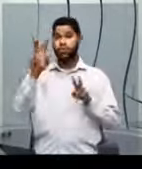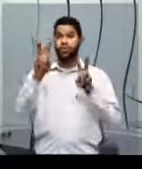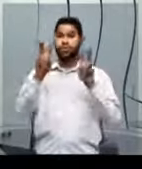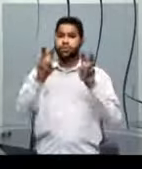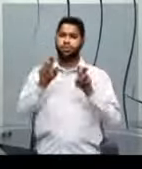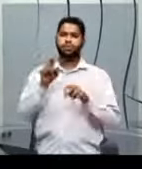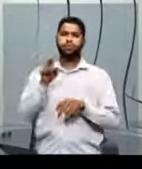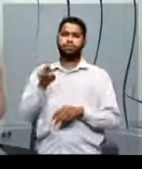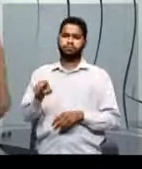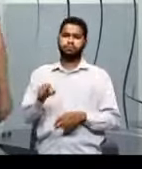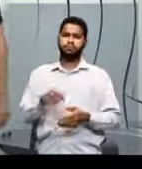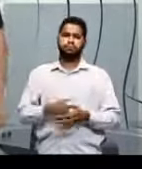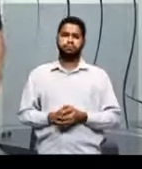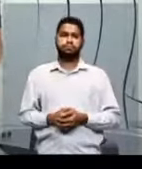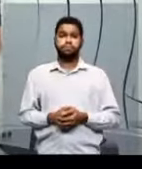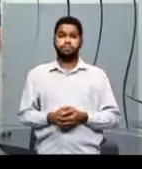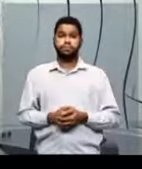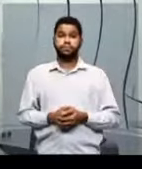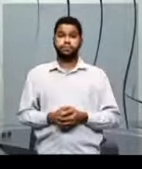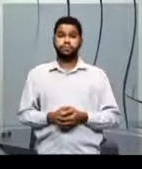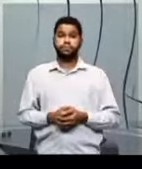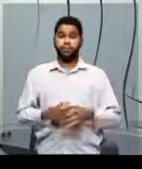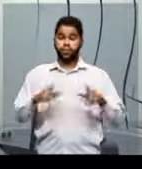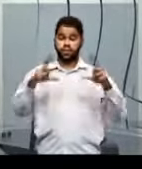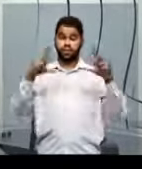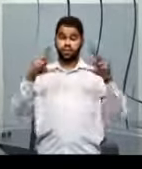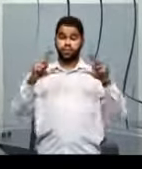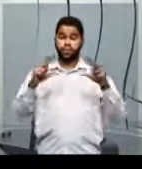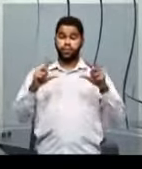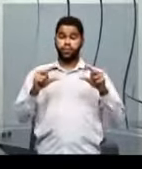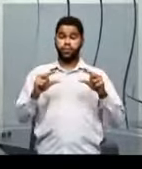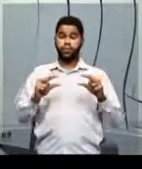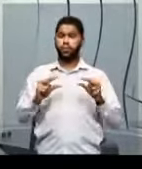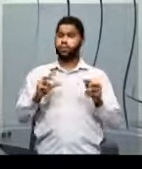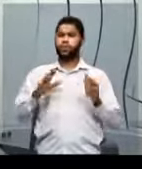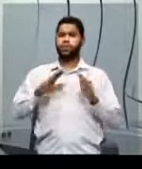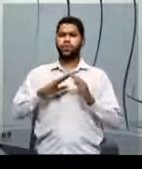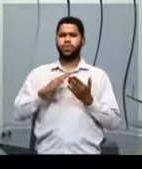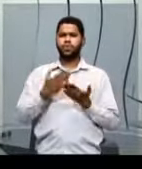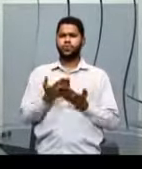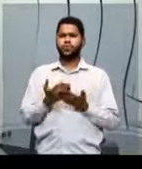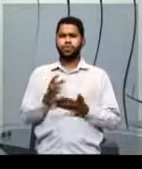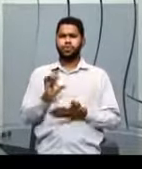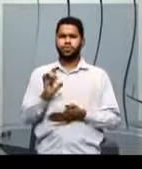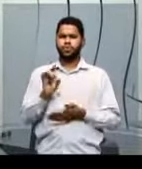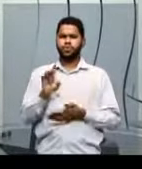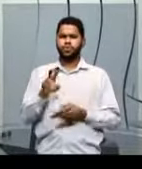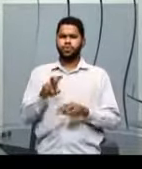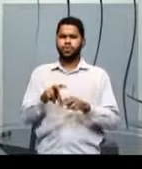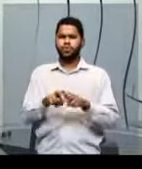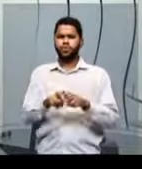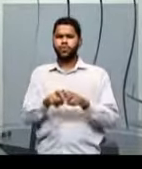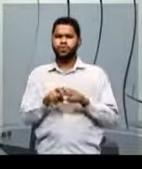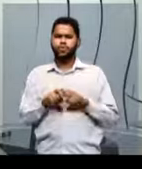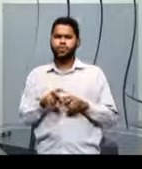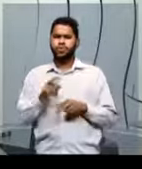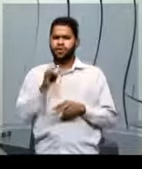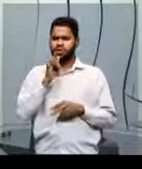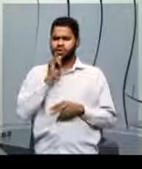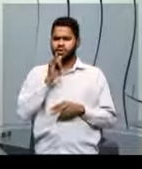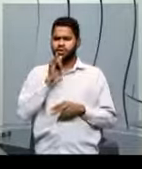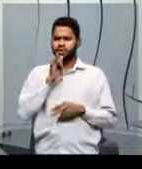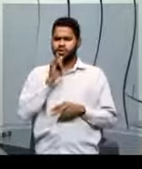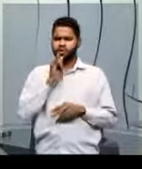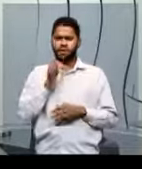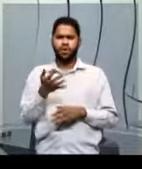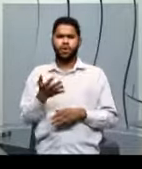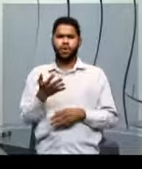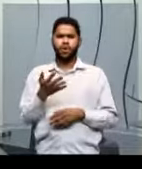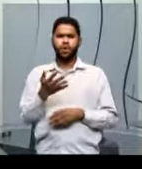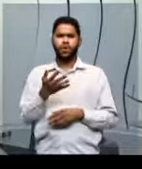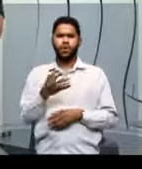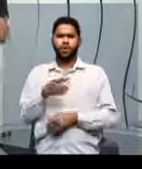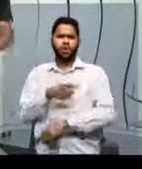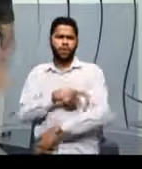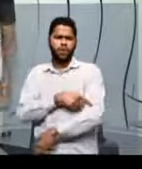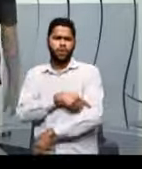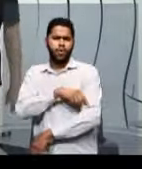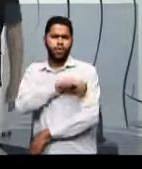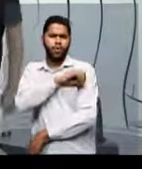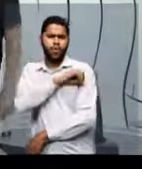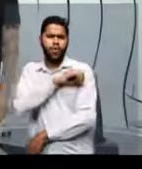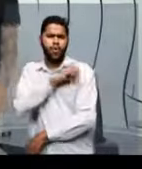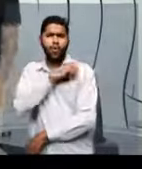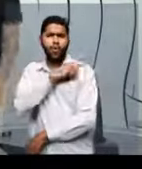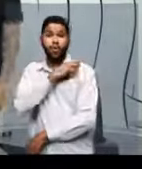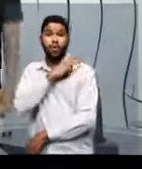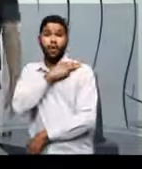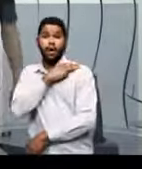daí. E a evasão escolar, ela não se dá somente no ensino fundamental, no ensino médio,